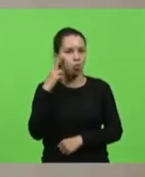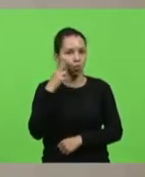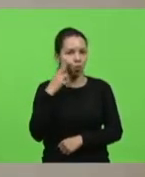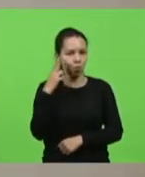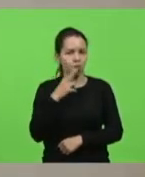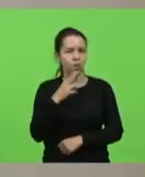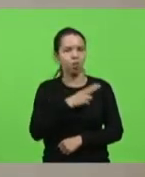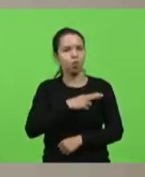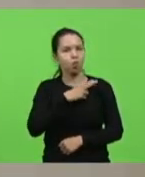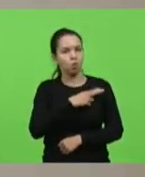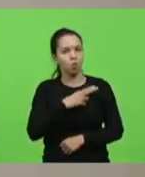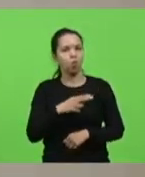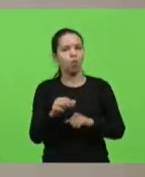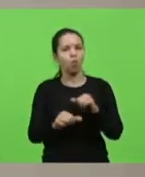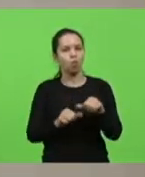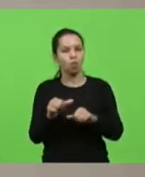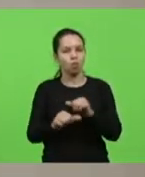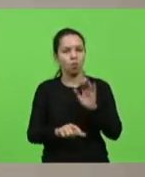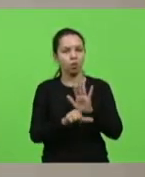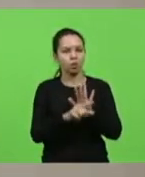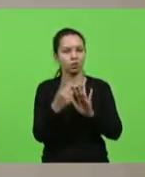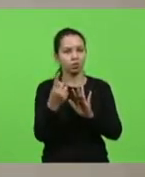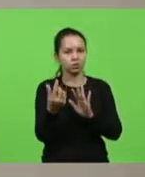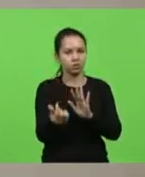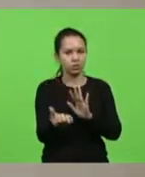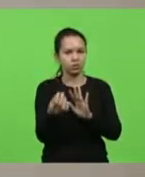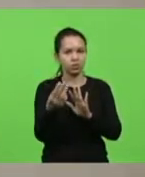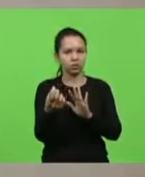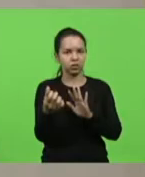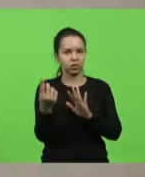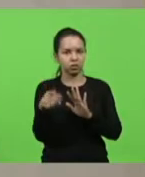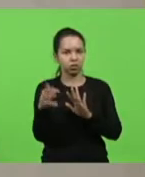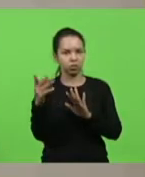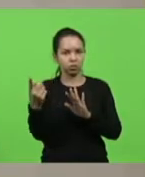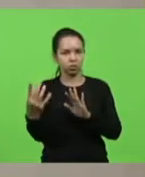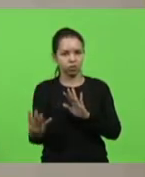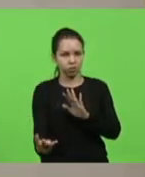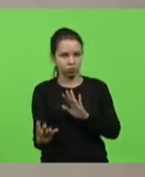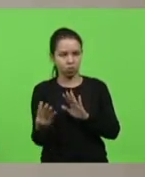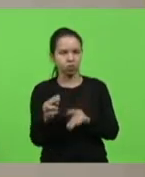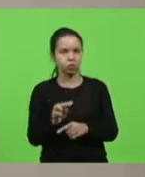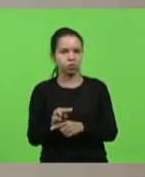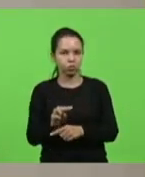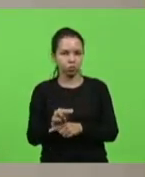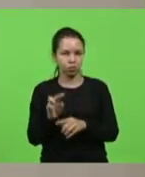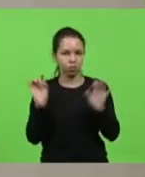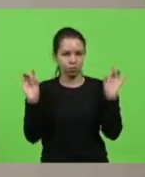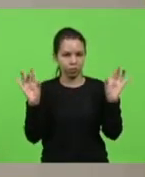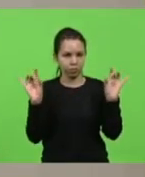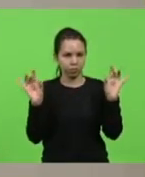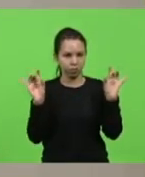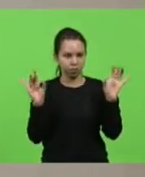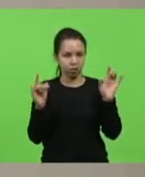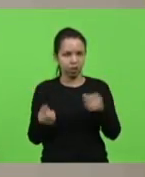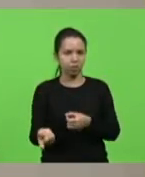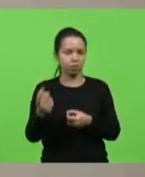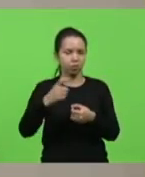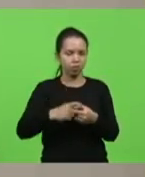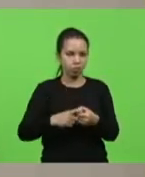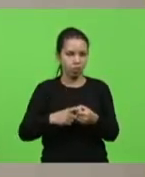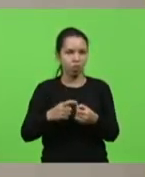lei 16.383 de 2014 para fins de assegurar a custódia especial nos casos de recuperação veicular.